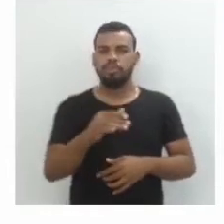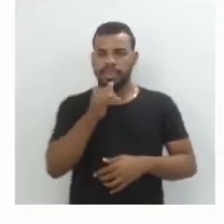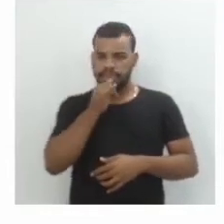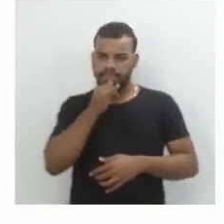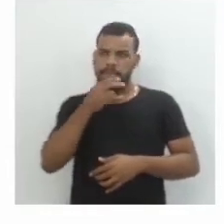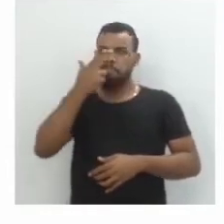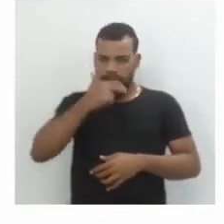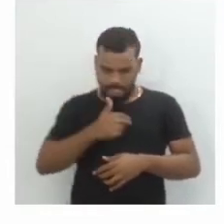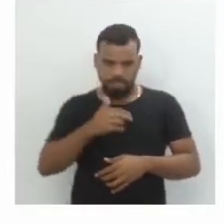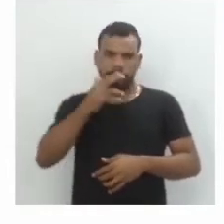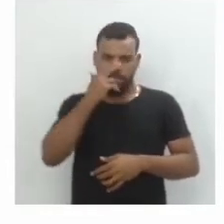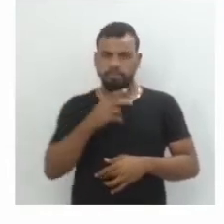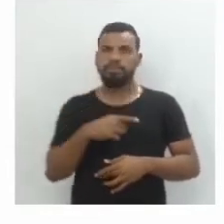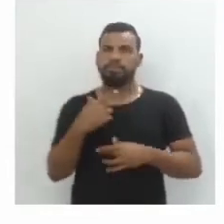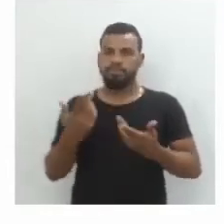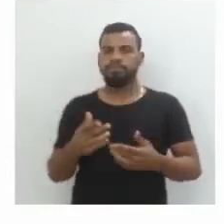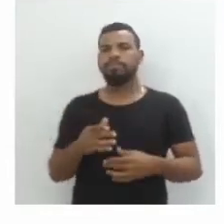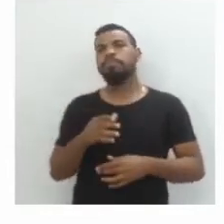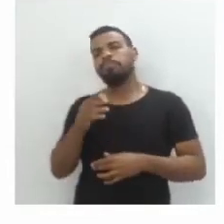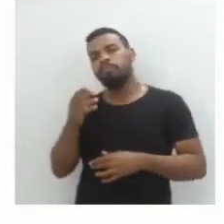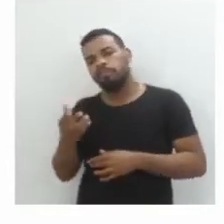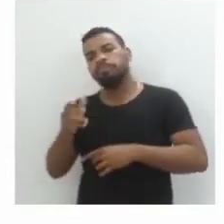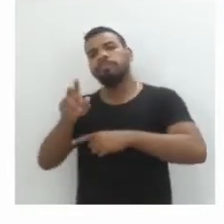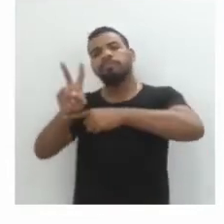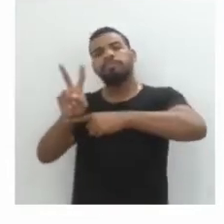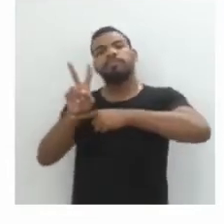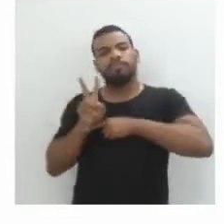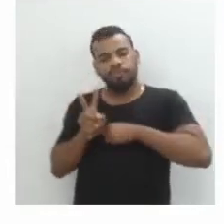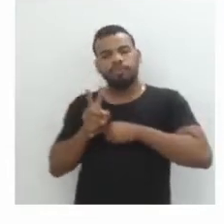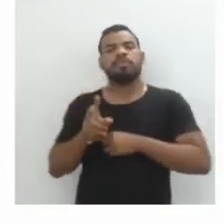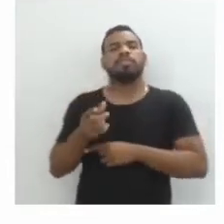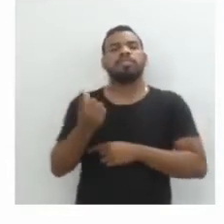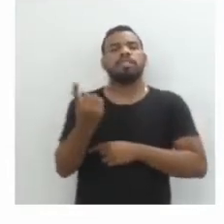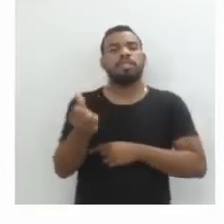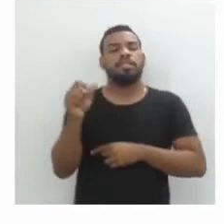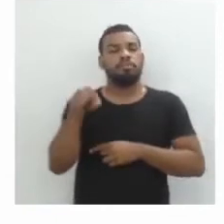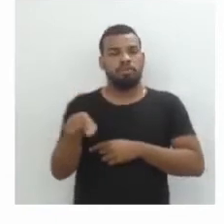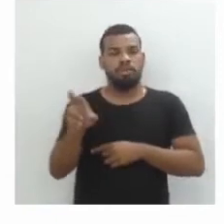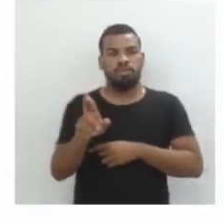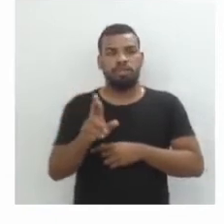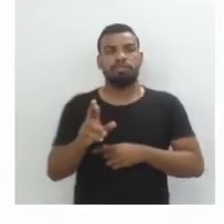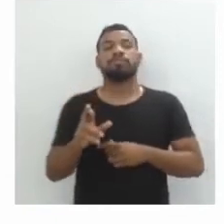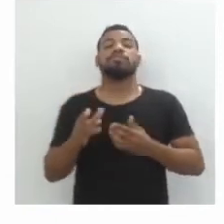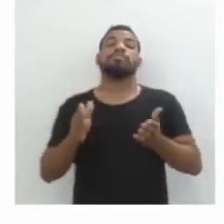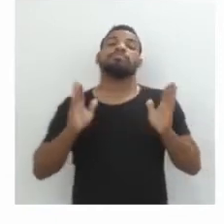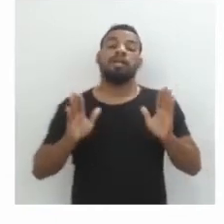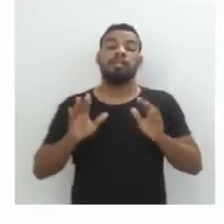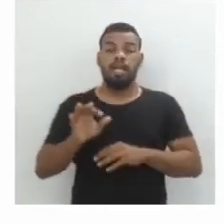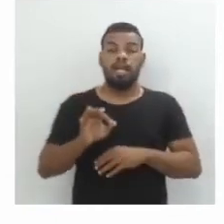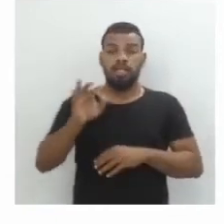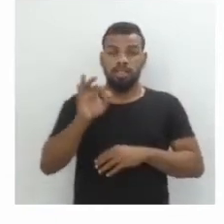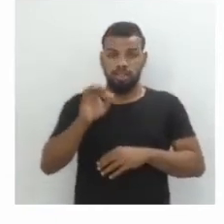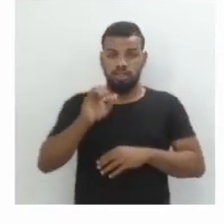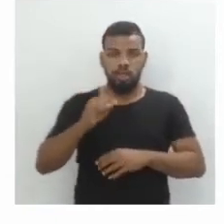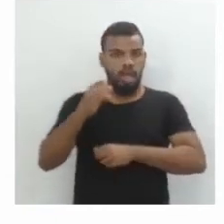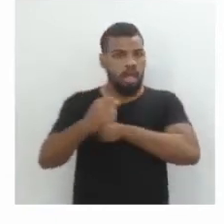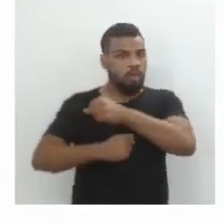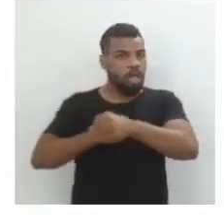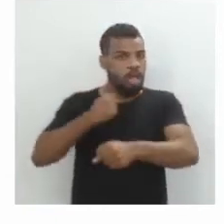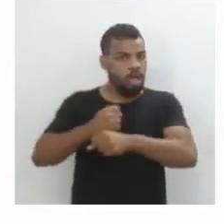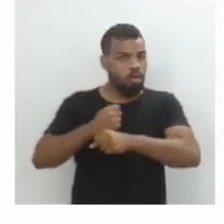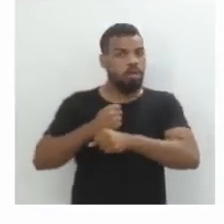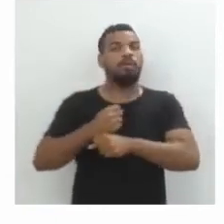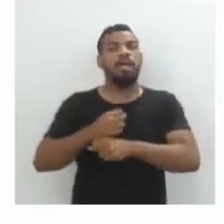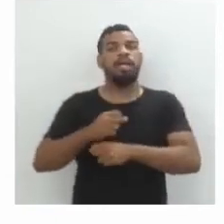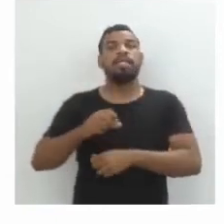Marta, ela fez novamente, mais uma vez, um empréstimo de R$16.000,00. Só que agora a taxa de juros anual de